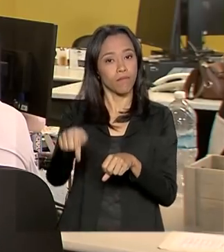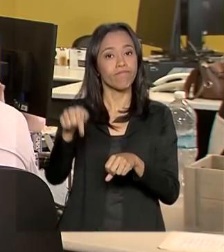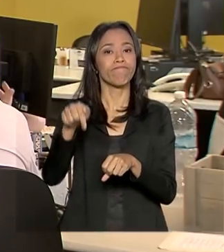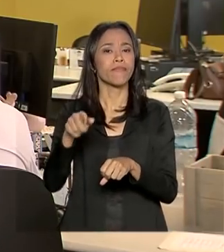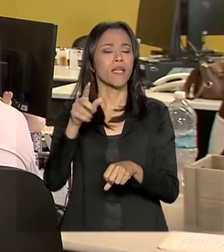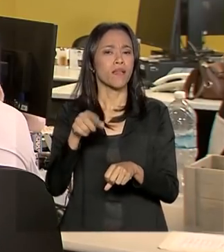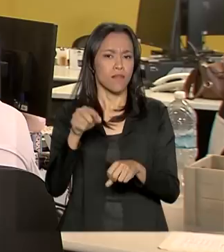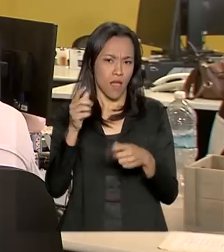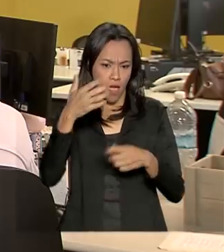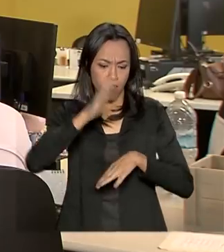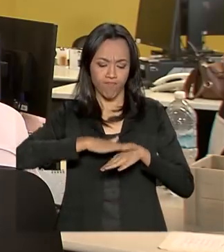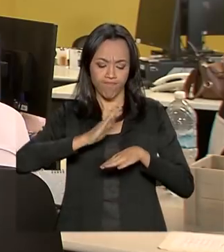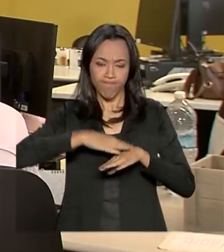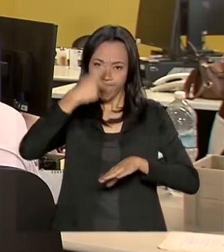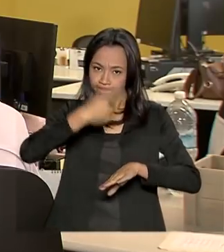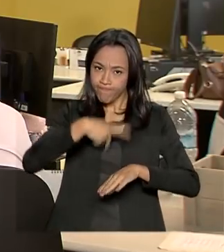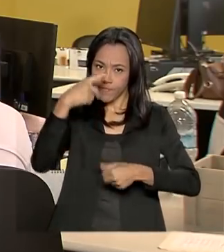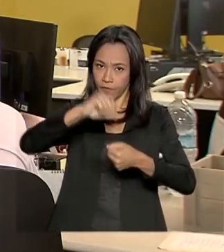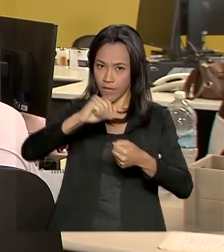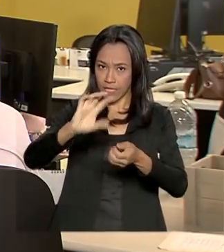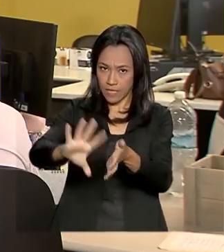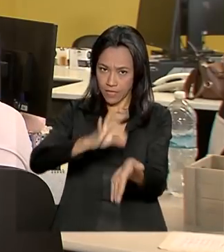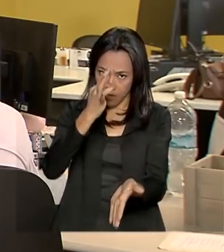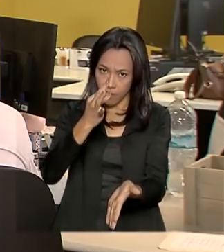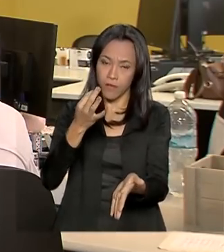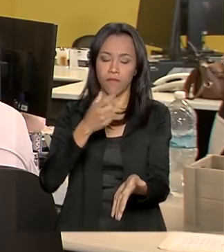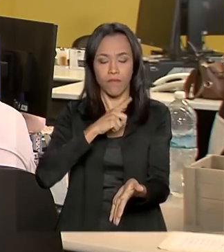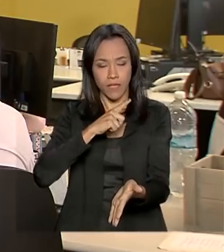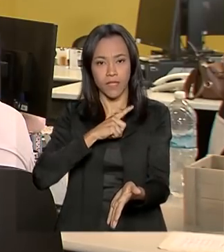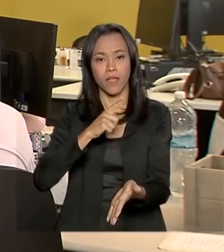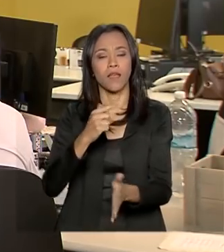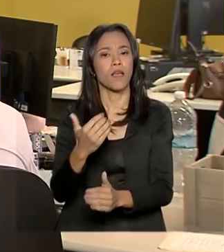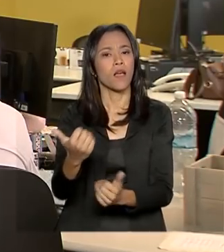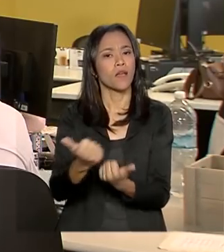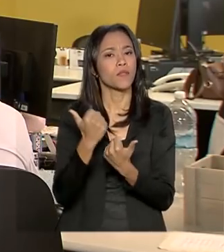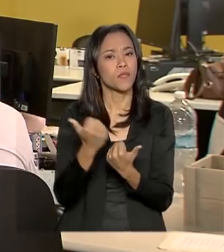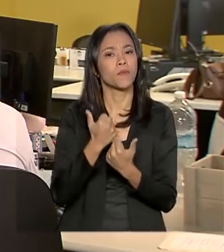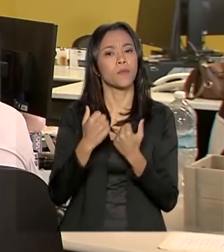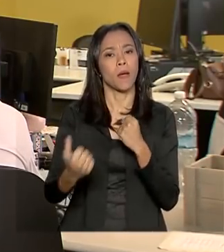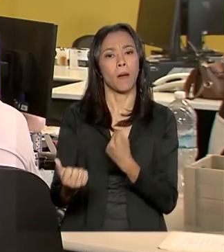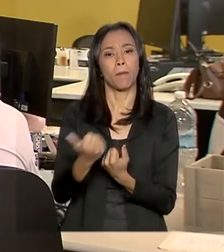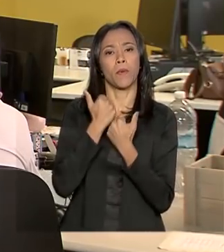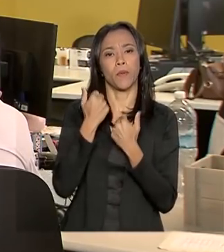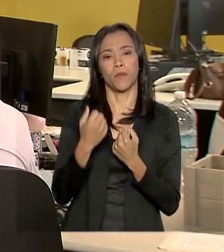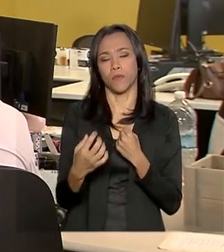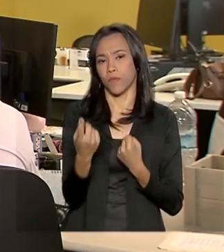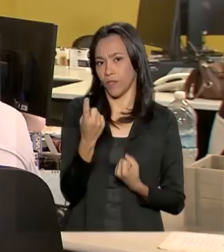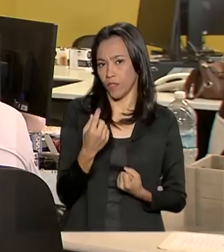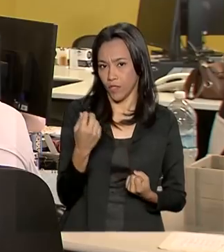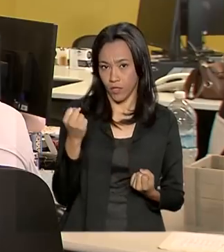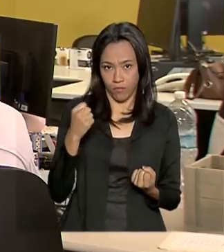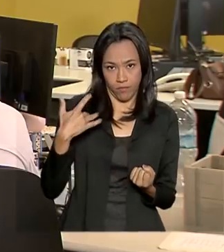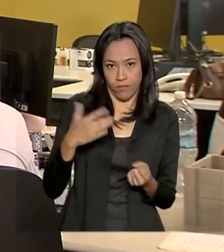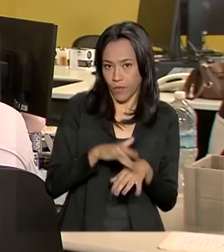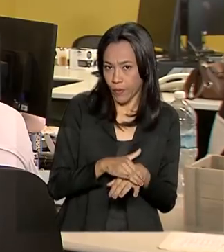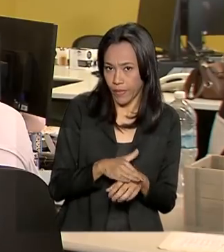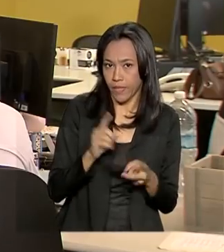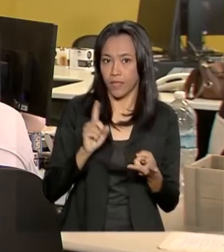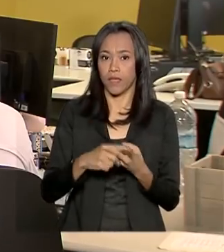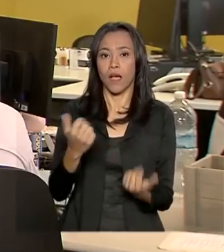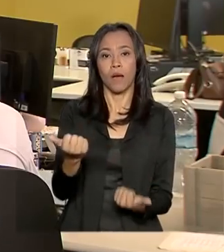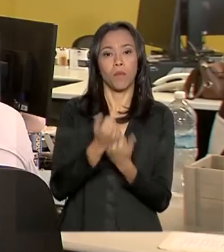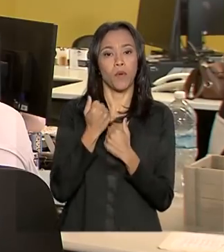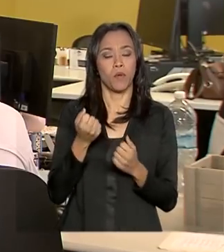feita pelos próprios motoristas. Eles vão passar, então, a ter benefícios como auxílio-doença, aposentadoria por invalidez, licença